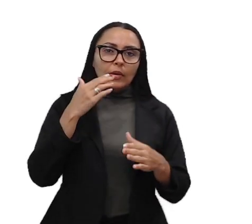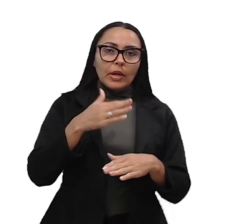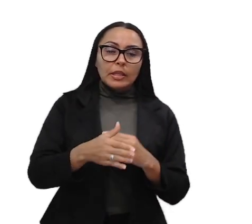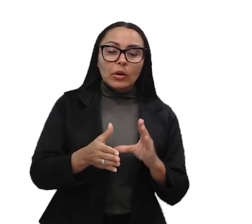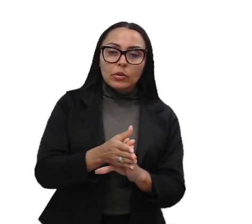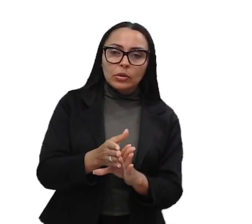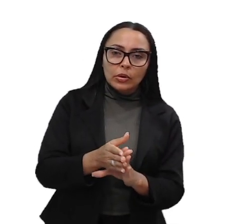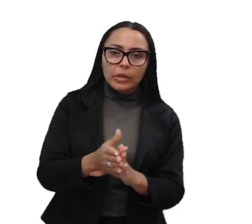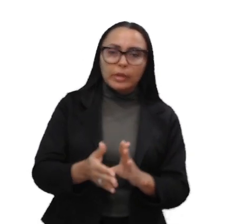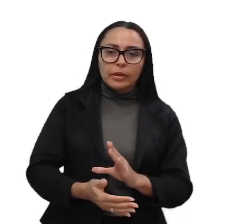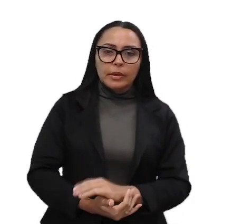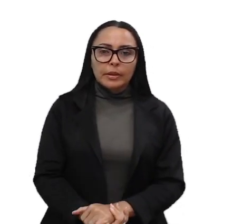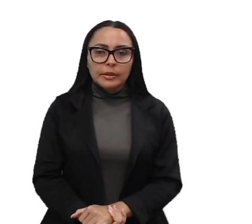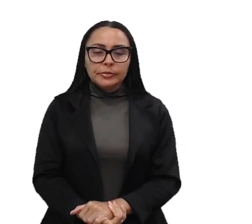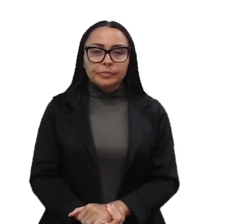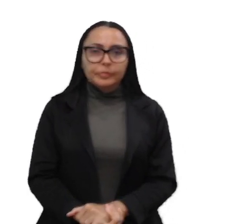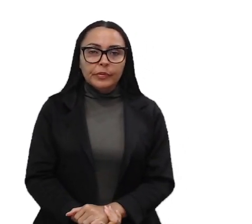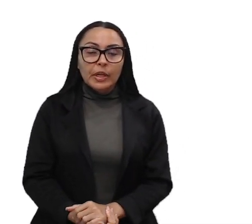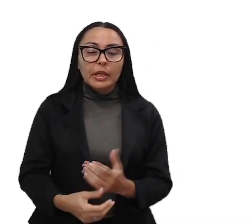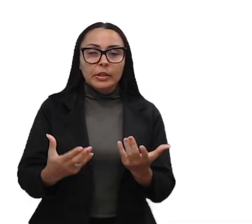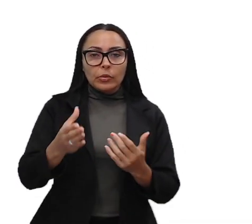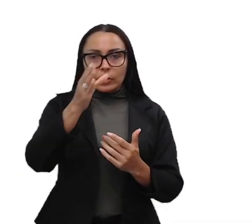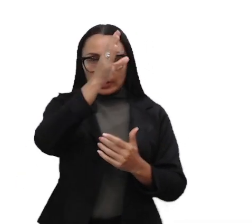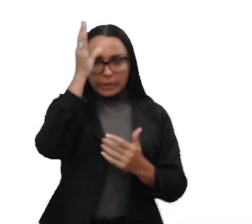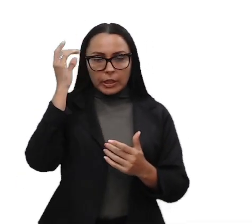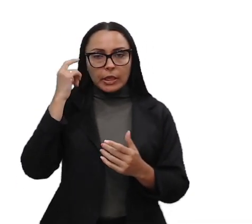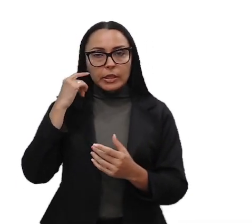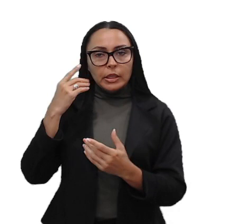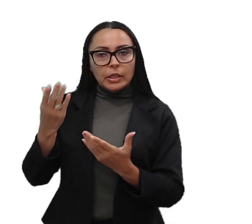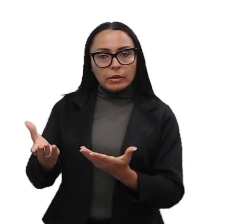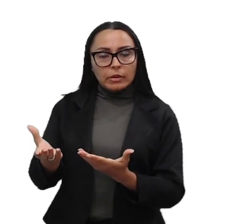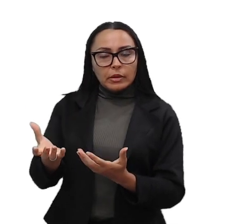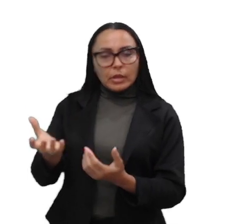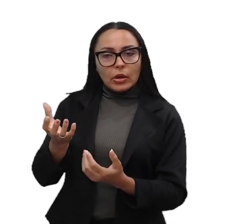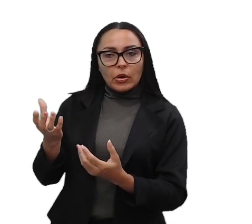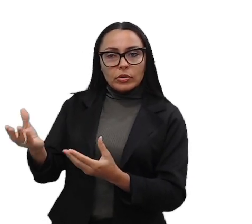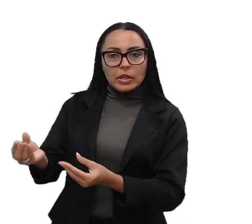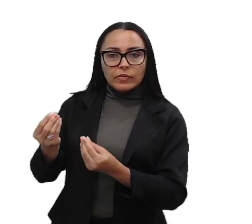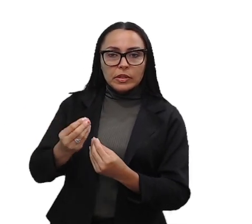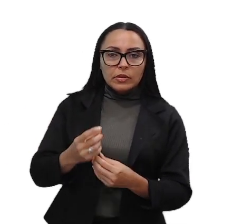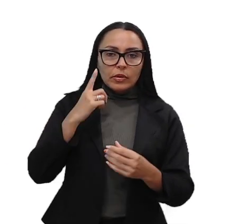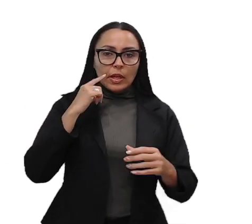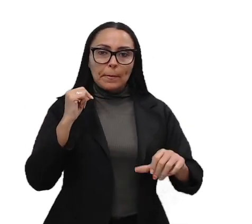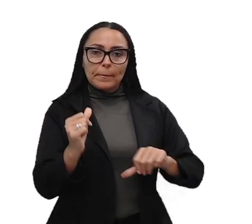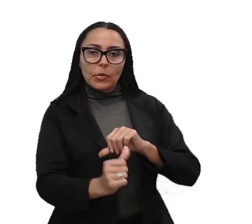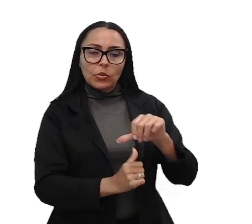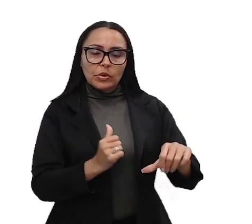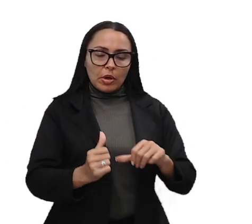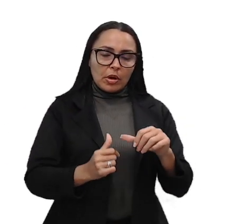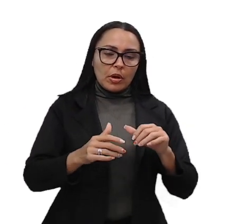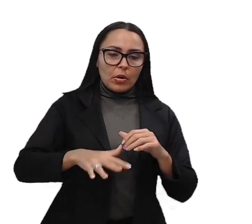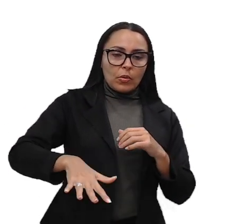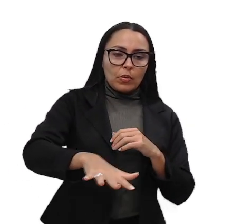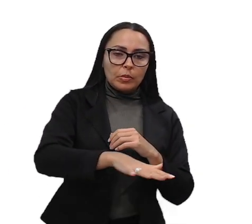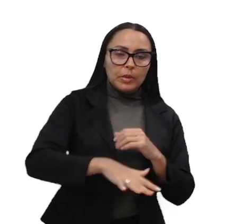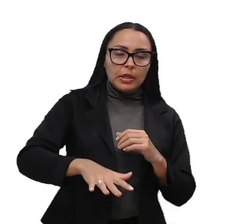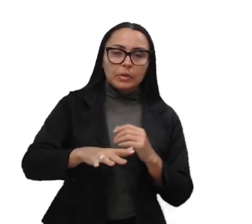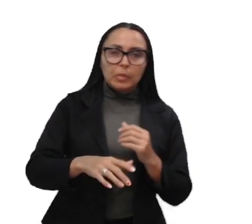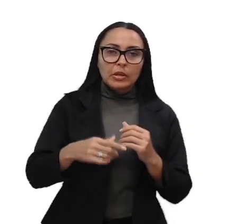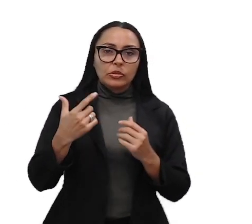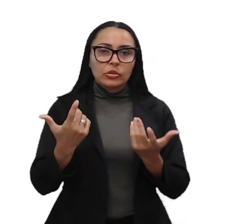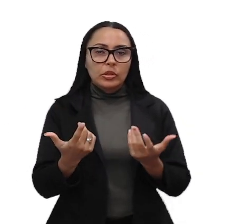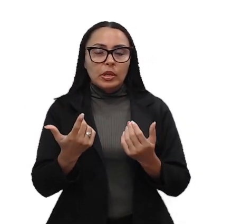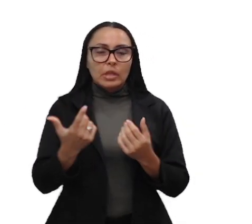consultoria. Então o cliente contrata esse serviço quando quer dar essa repaginada no ambiente, mas ele não tem muita